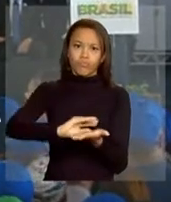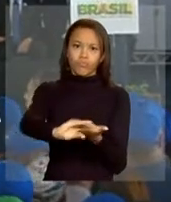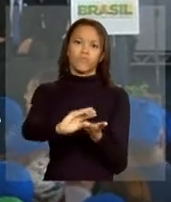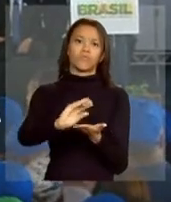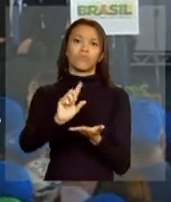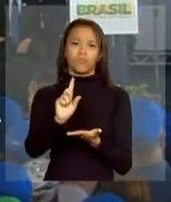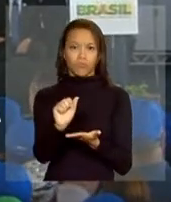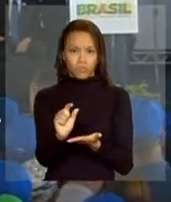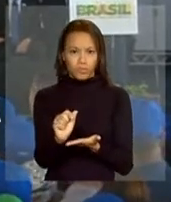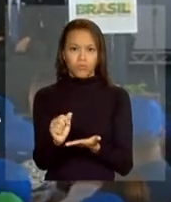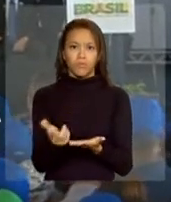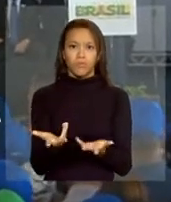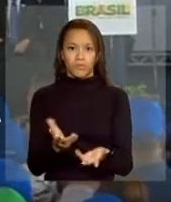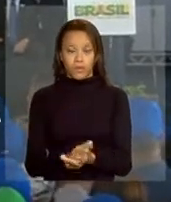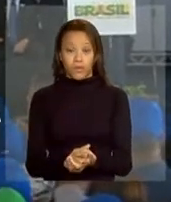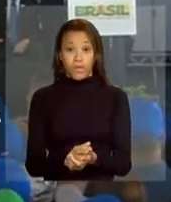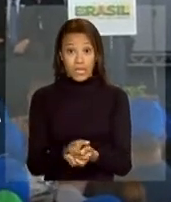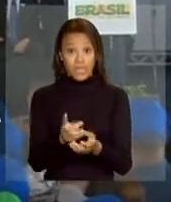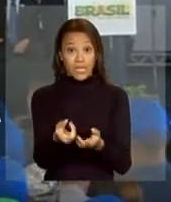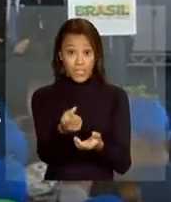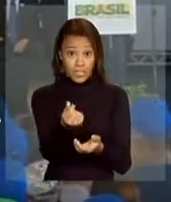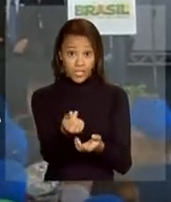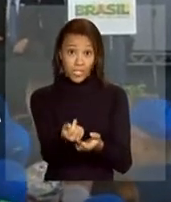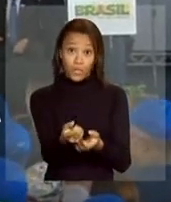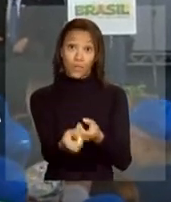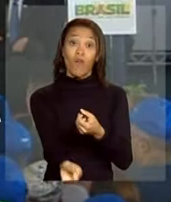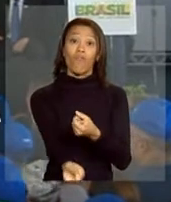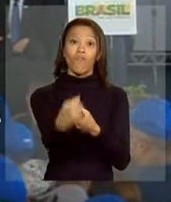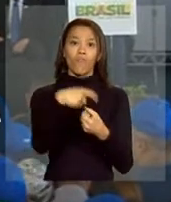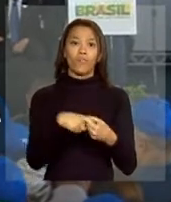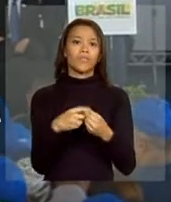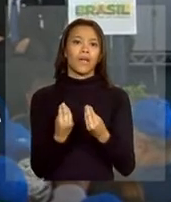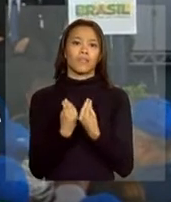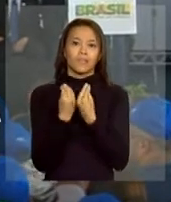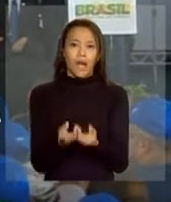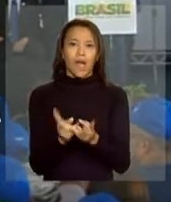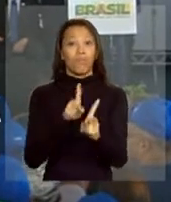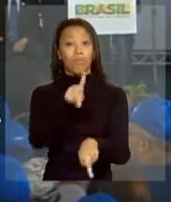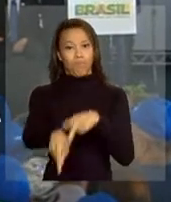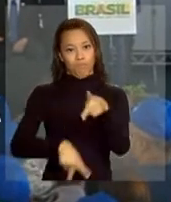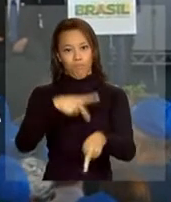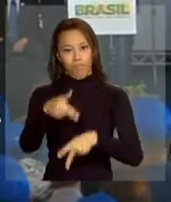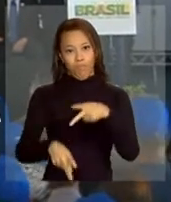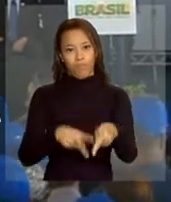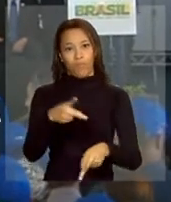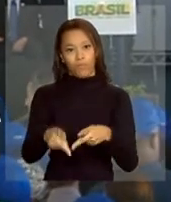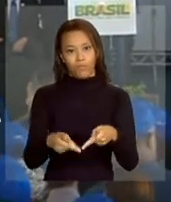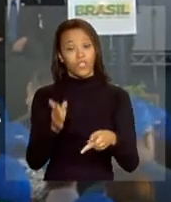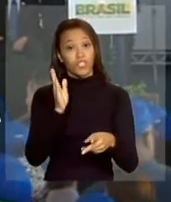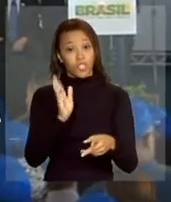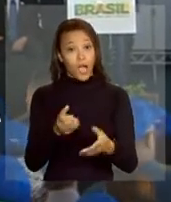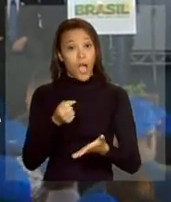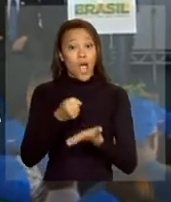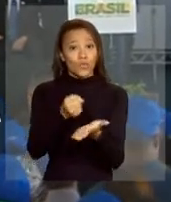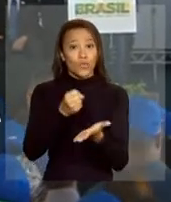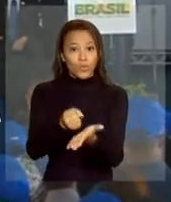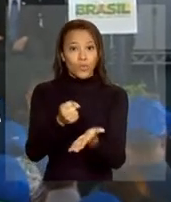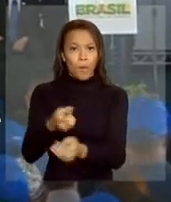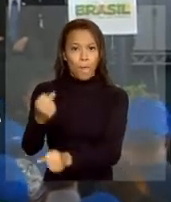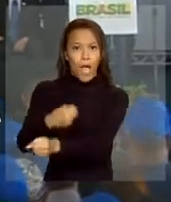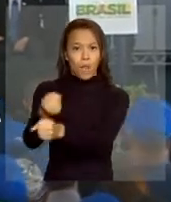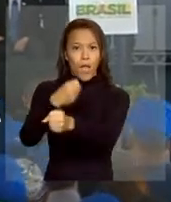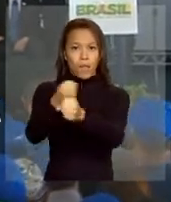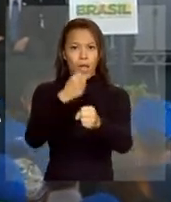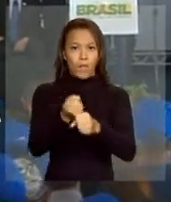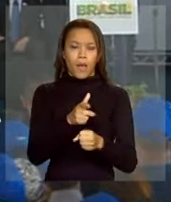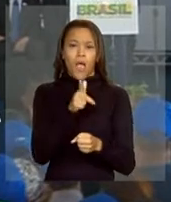amaturar e devolver para a população aquilo que ela ajudou a construir. Porque quando a gente